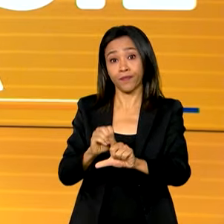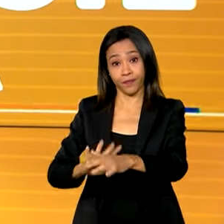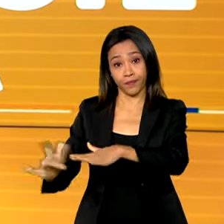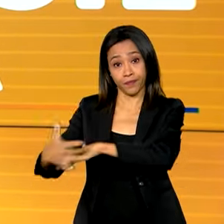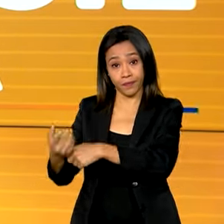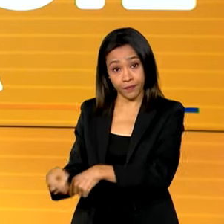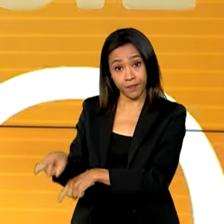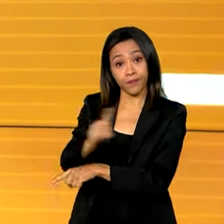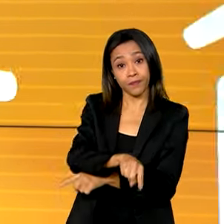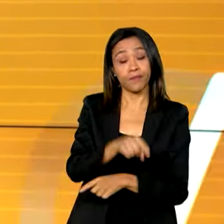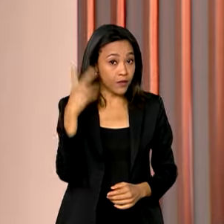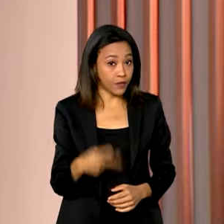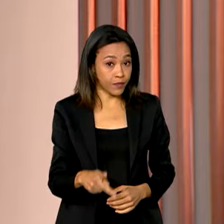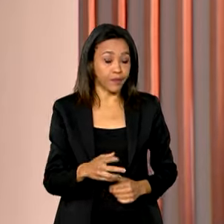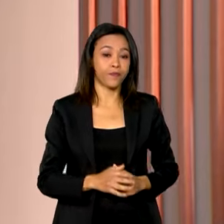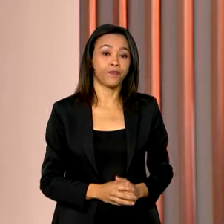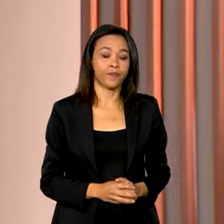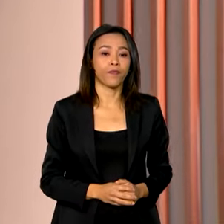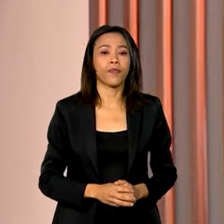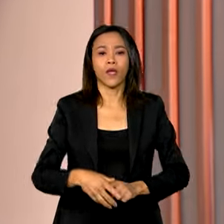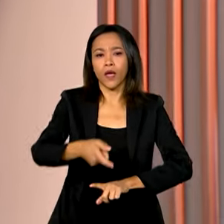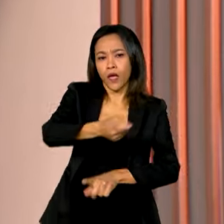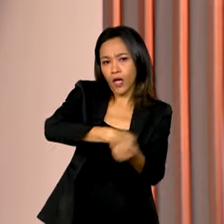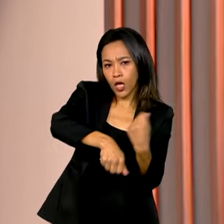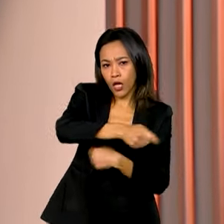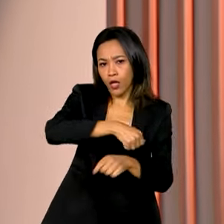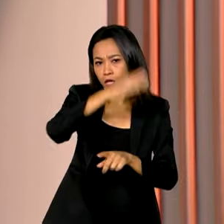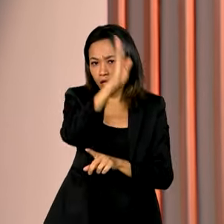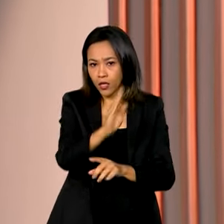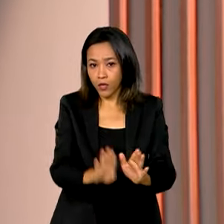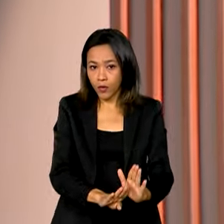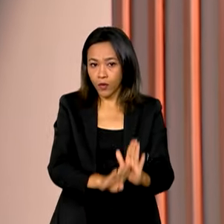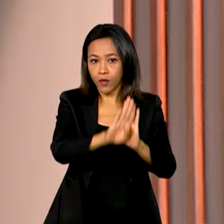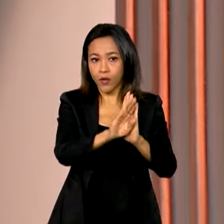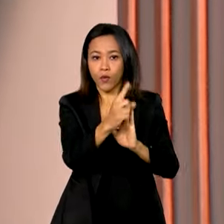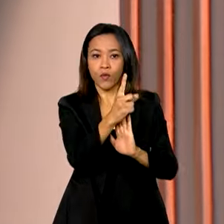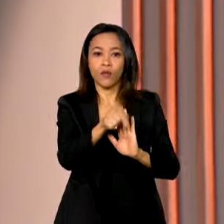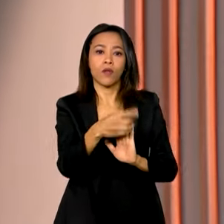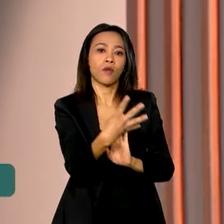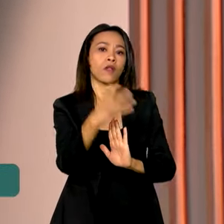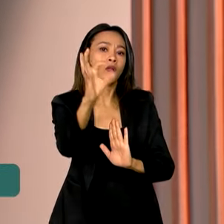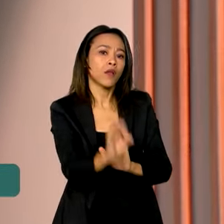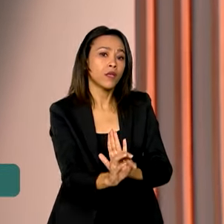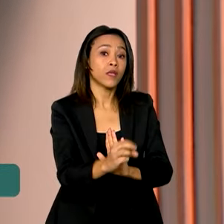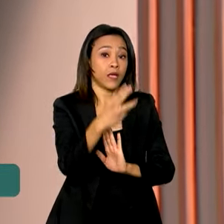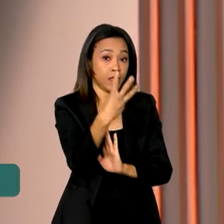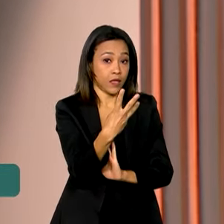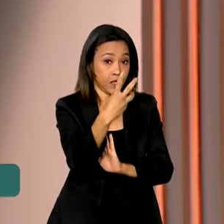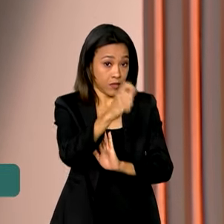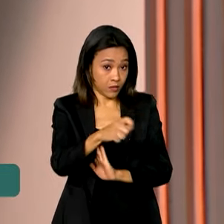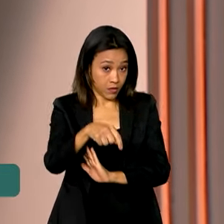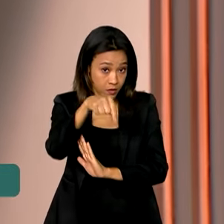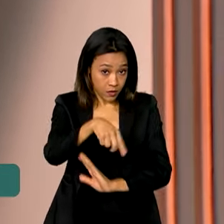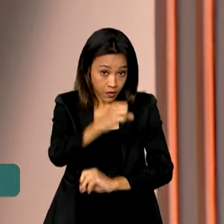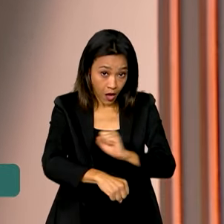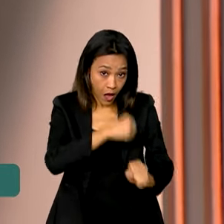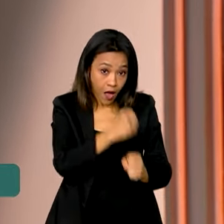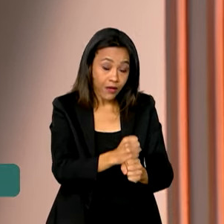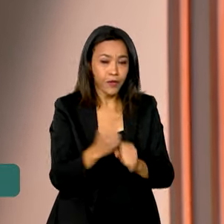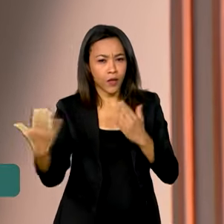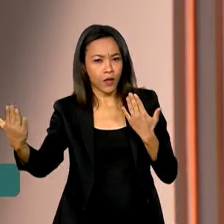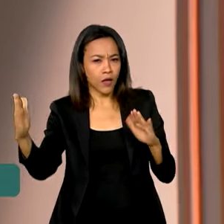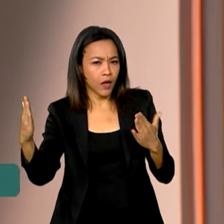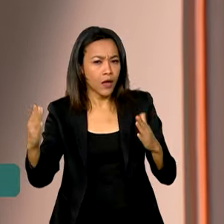e pela rádio GOV. A economia brasileira cresceu 1,4% no segundo trimestre deste ano. Na